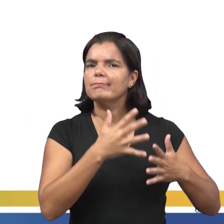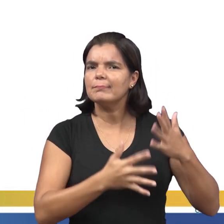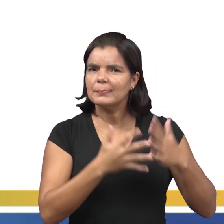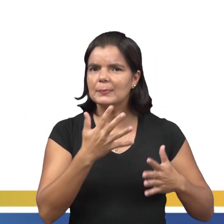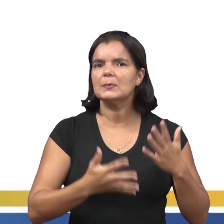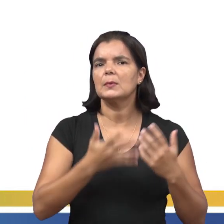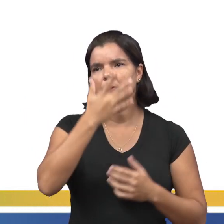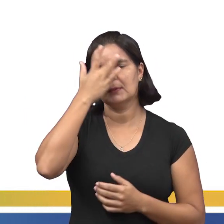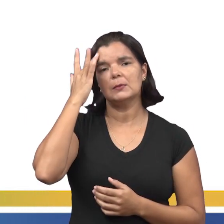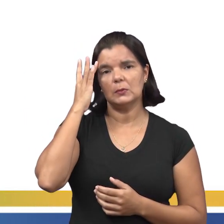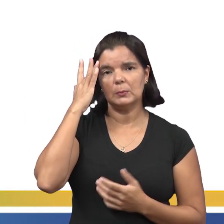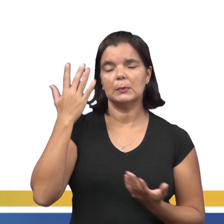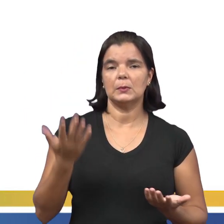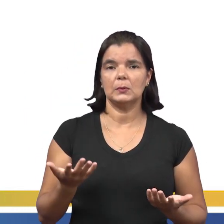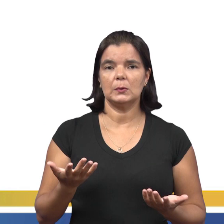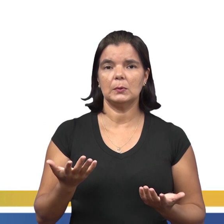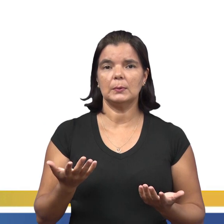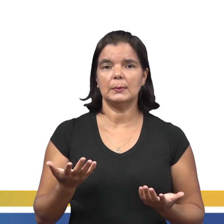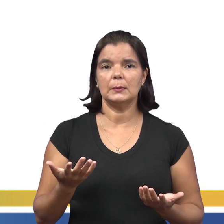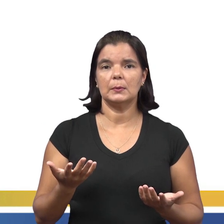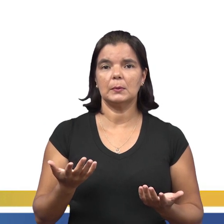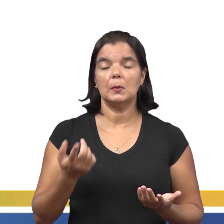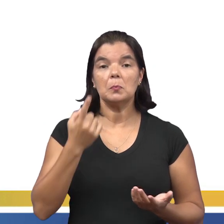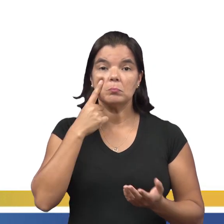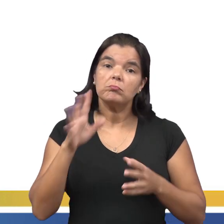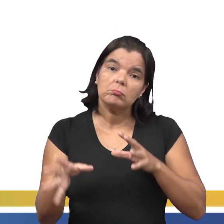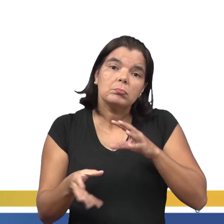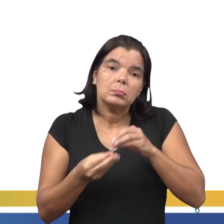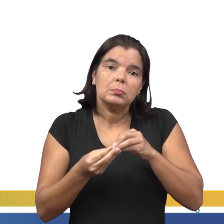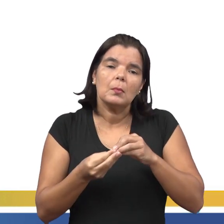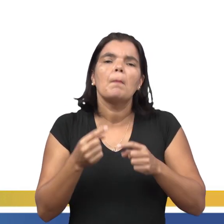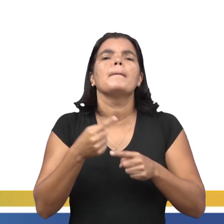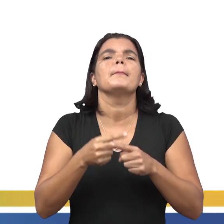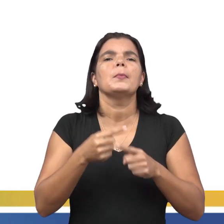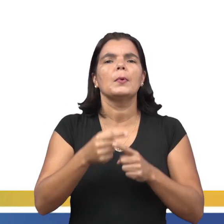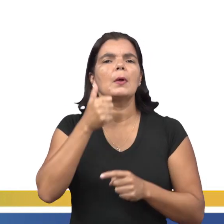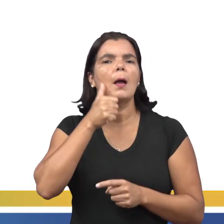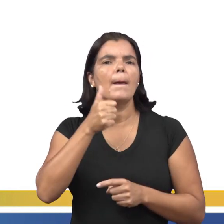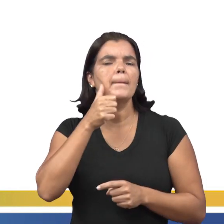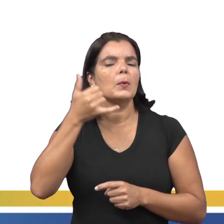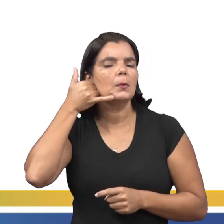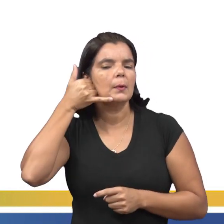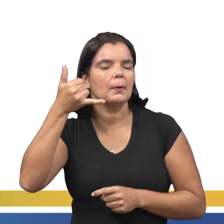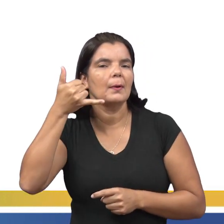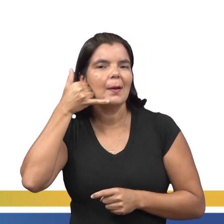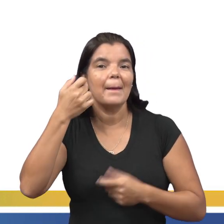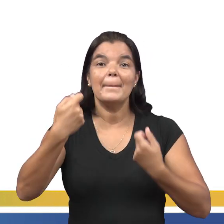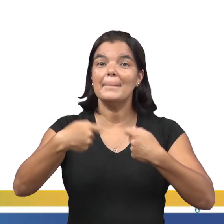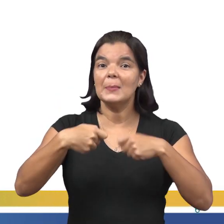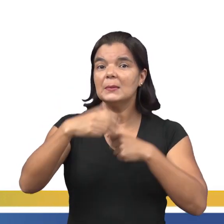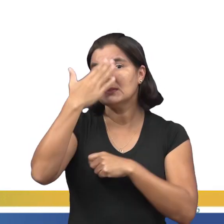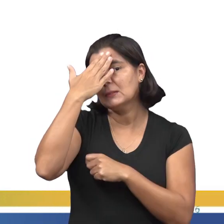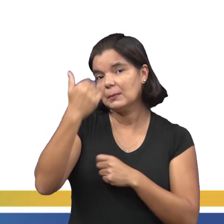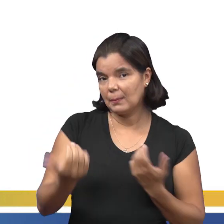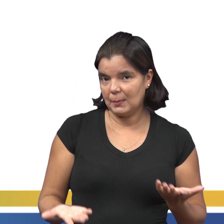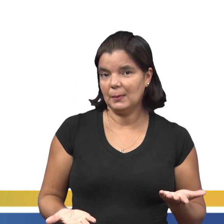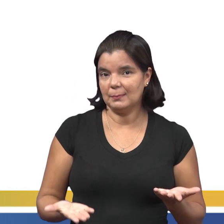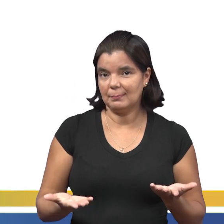cometido pelas pessoas? Podemos resumir. O que a moça que atendeu o telefone precisa saber?